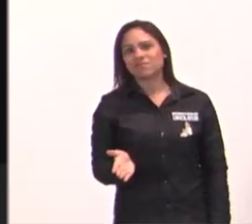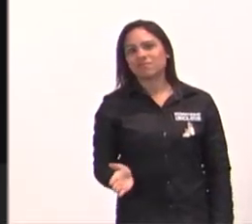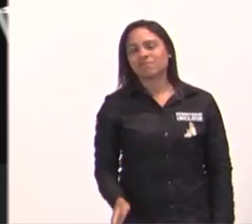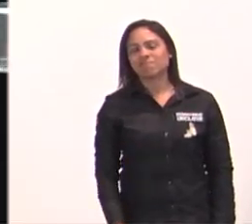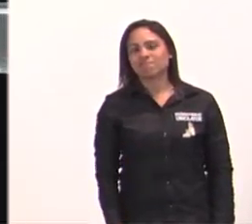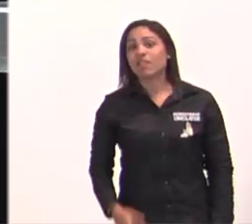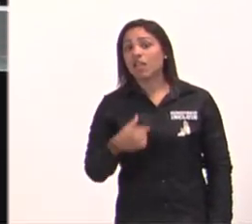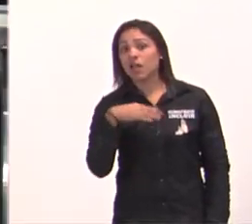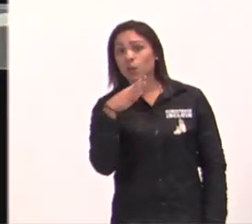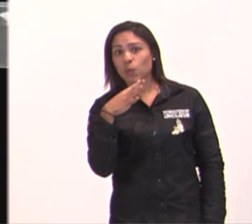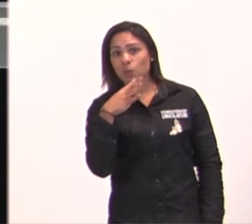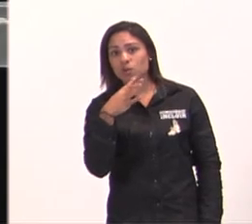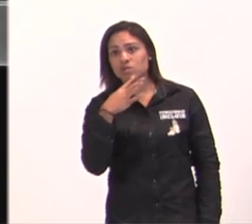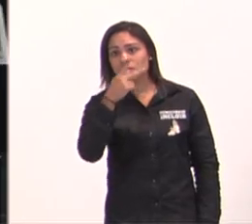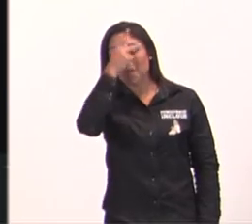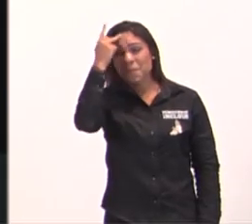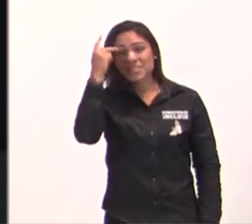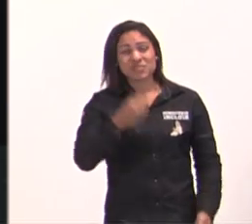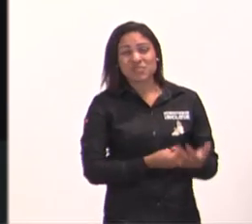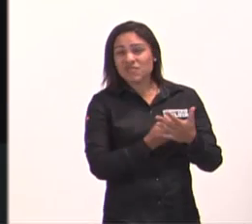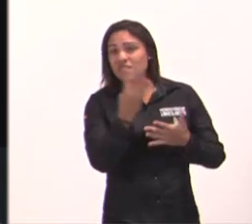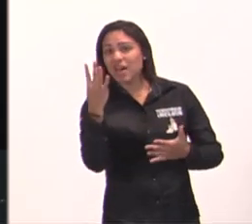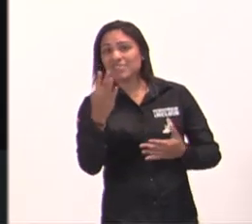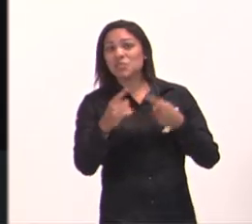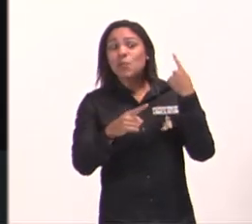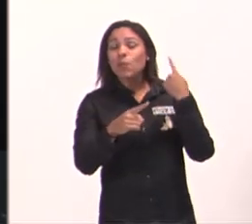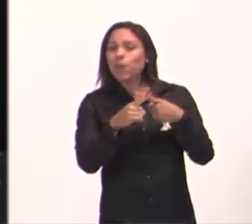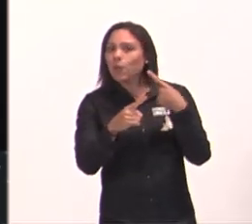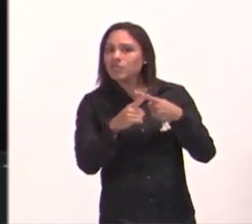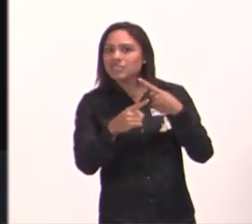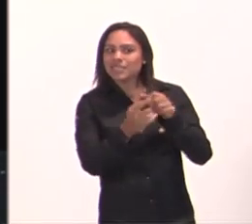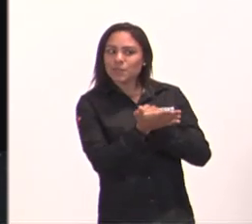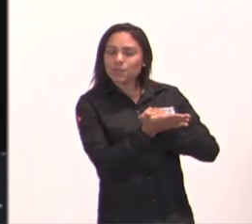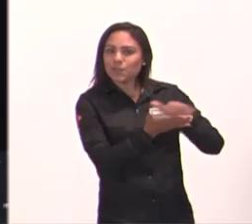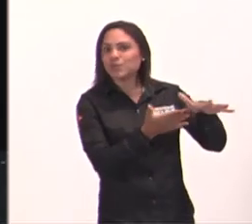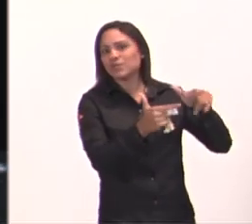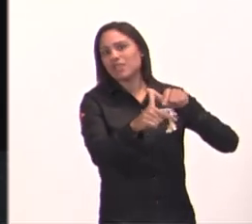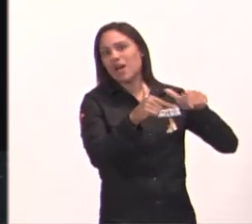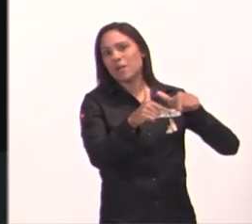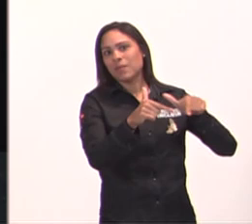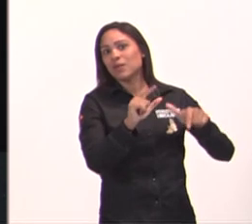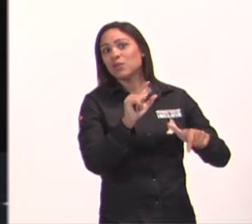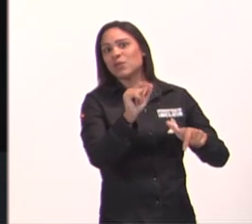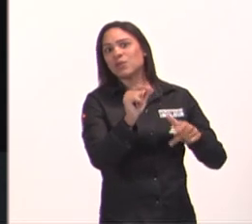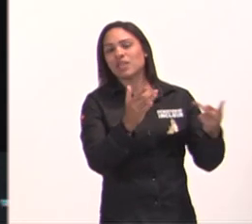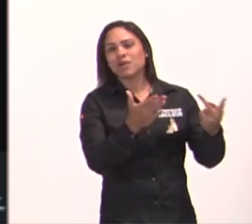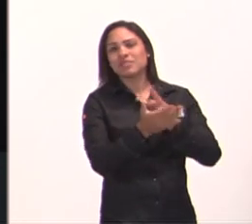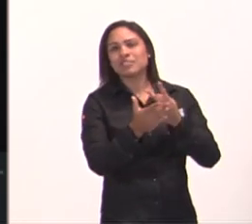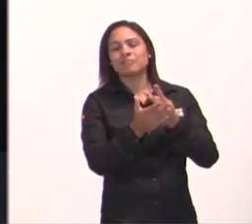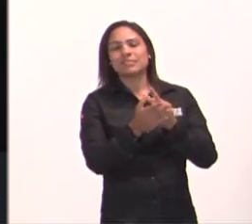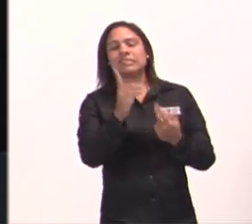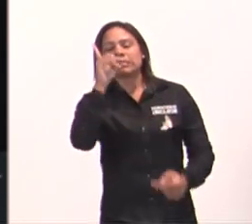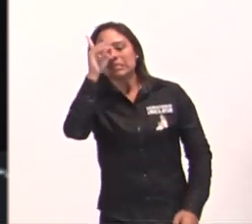eu conheço pessoas, que porque perderam um emprego, perderam uma empresa, passaram uma dificuldade, e